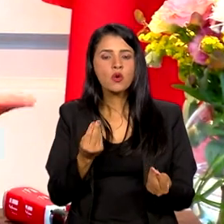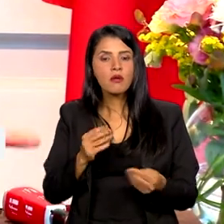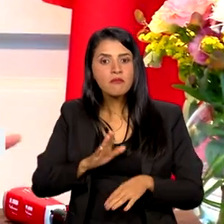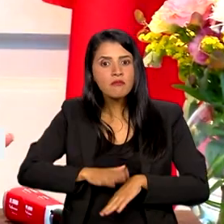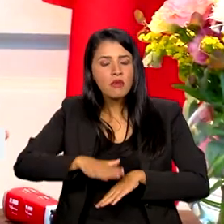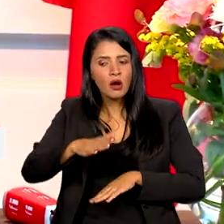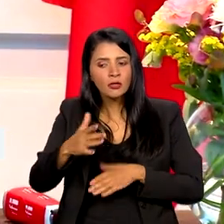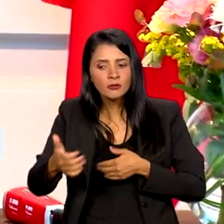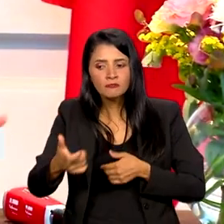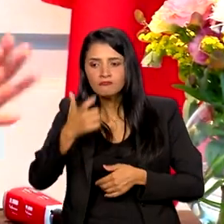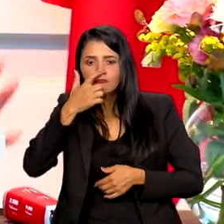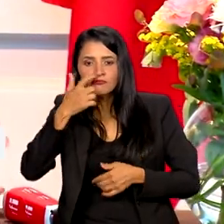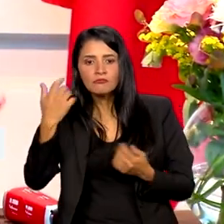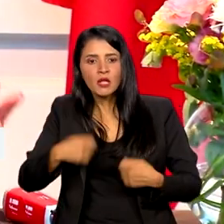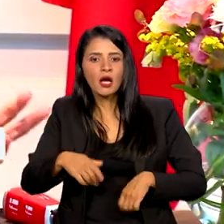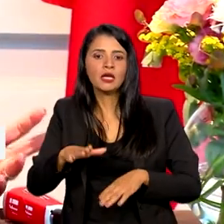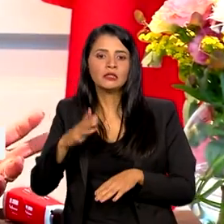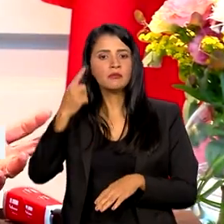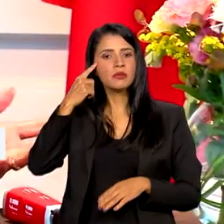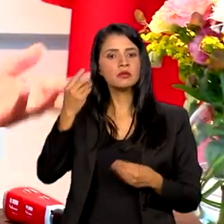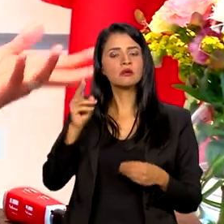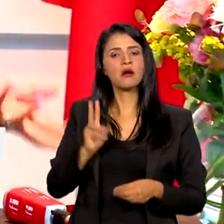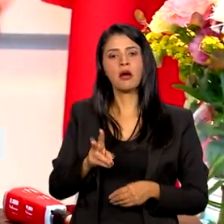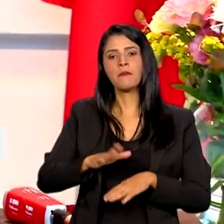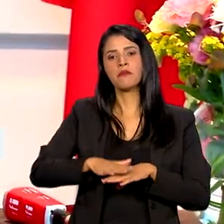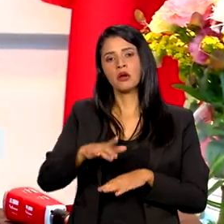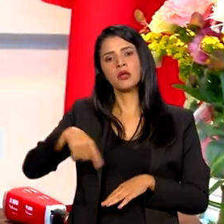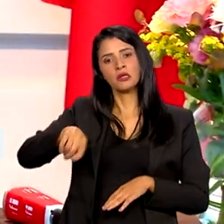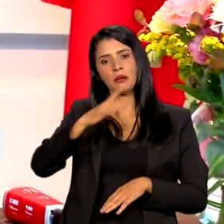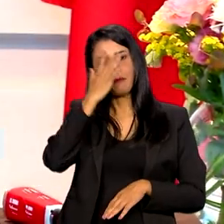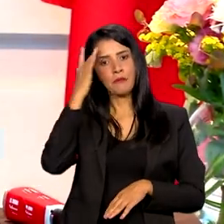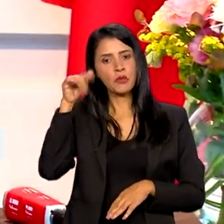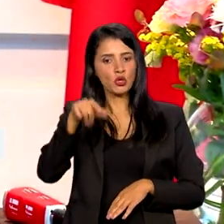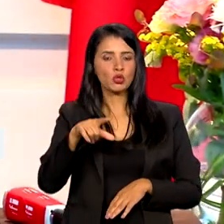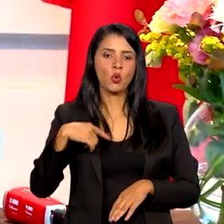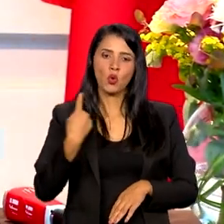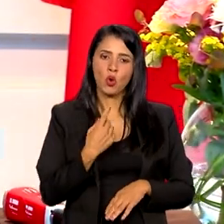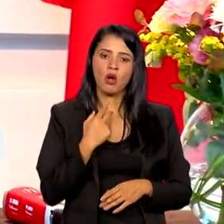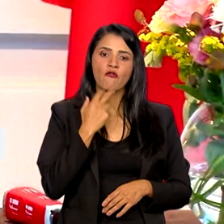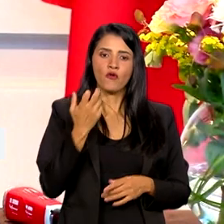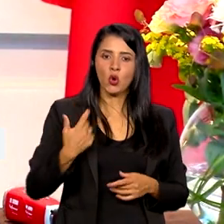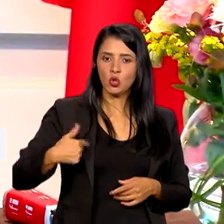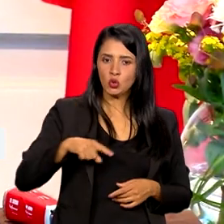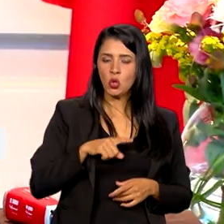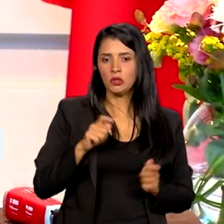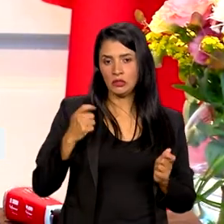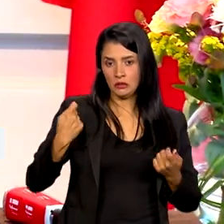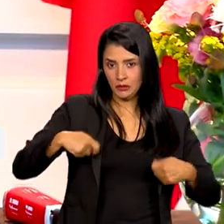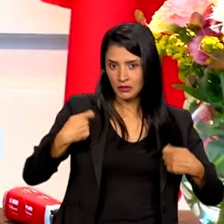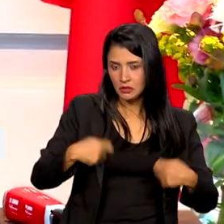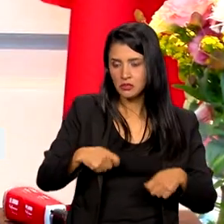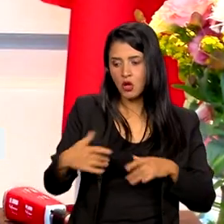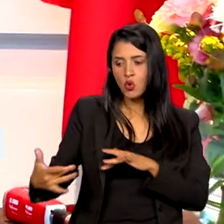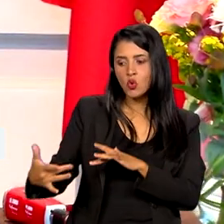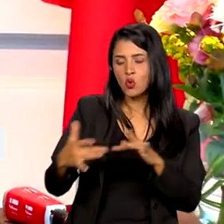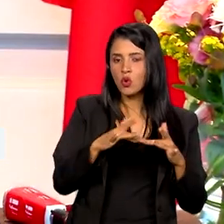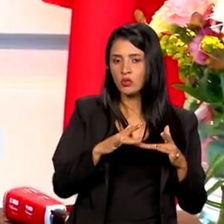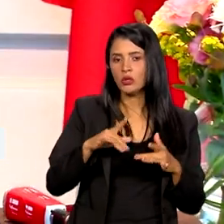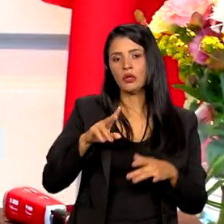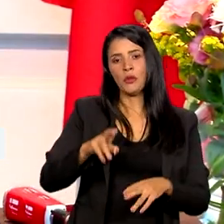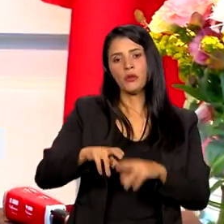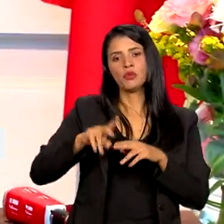vez mais essa aproximação e pensar que cada vez mais também essas pessoas que estão aqui são nossas vozes. Então, a vai precisar estar em contato. Por isso, tão